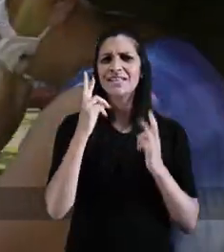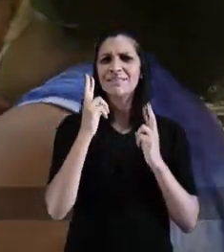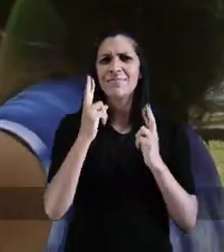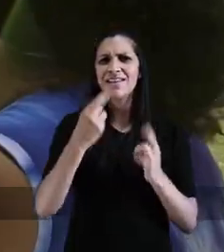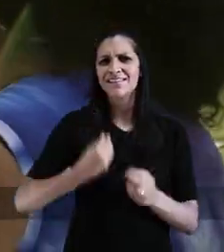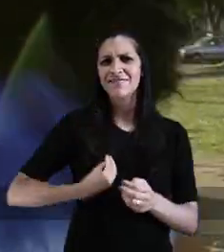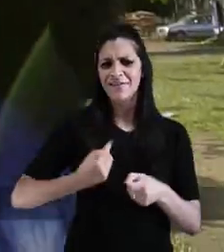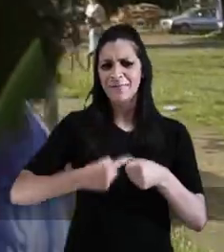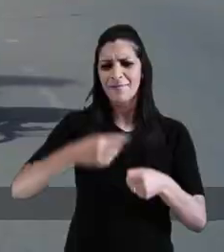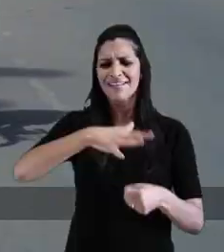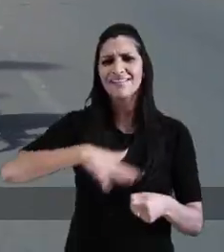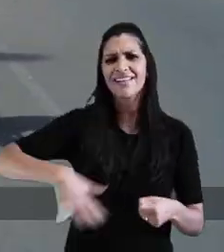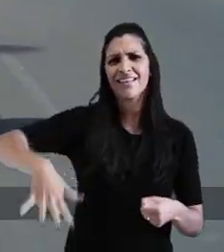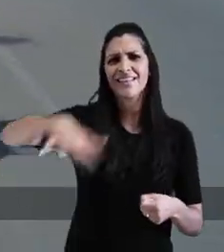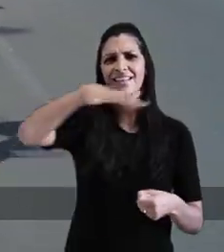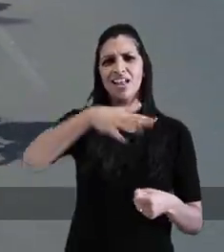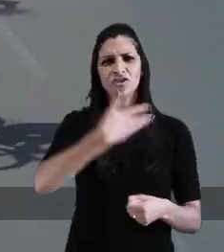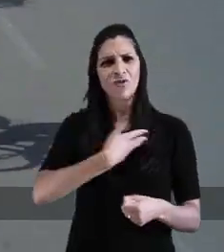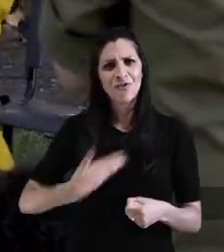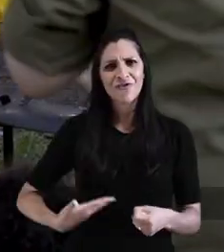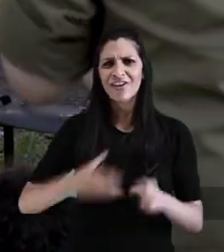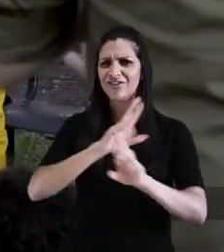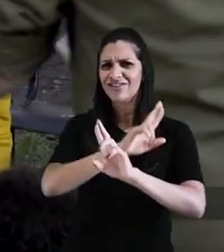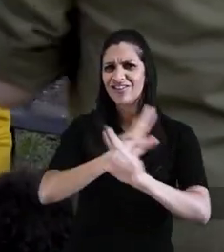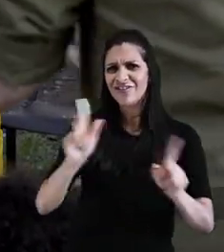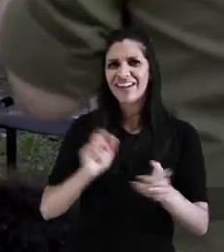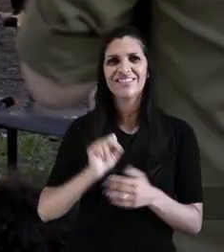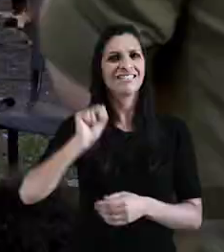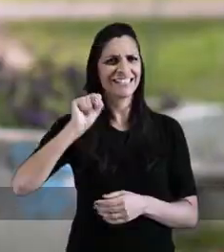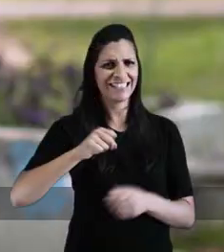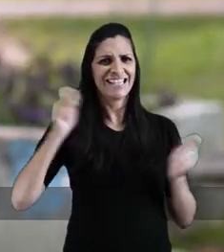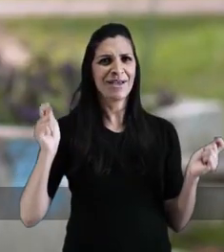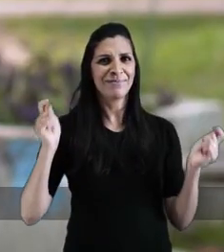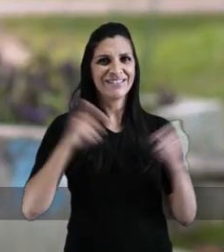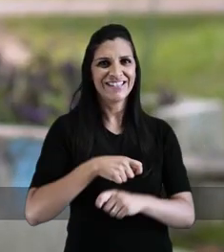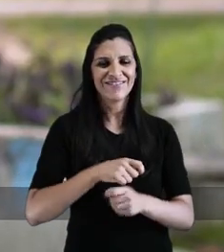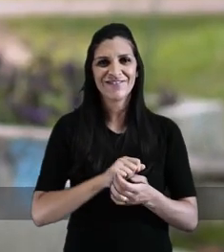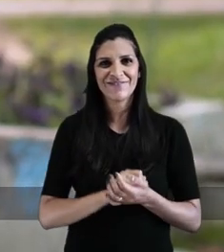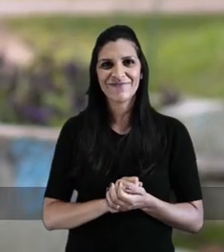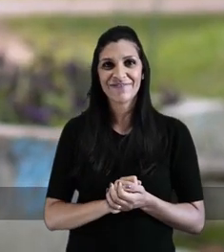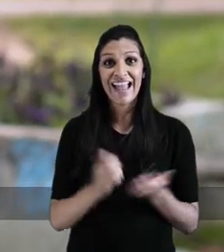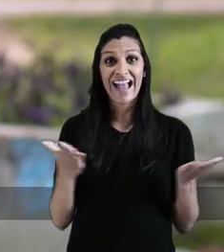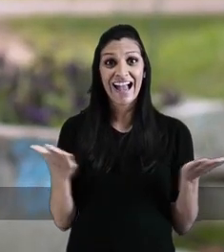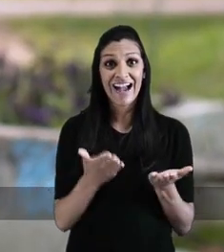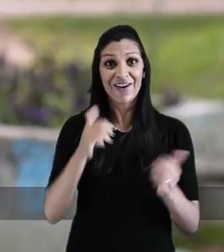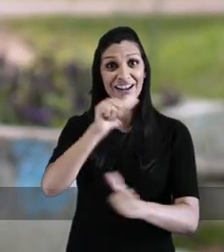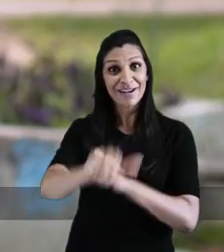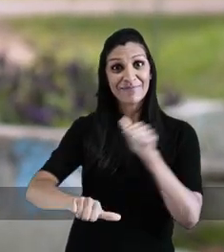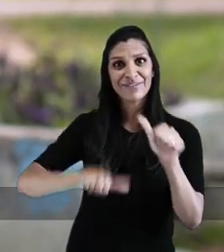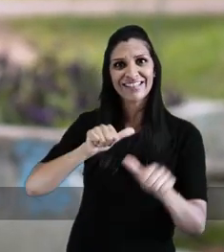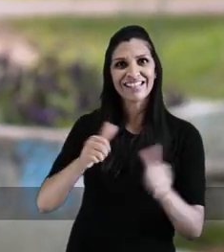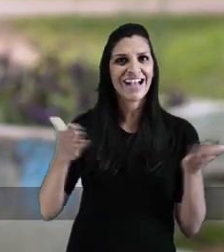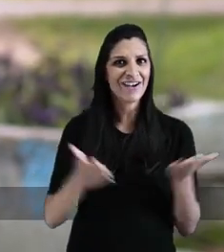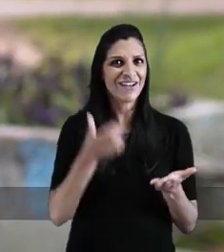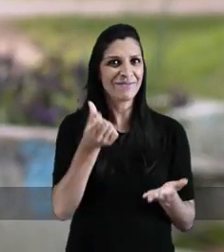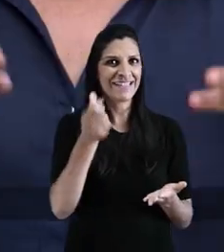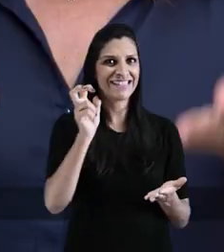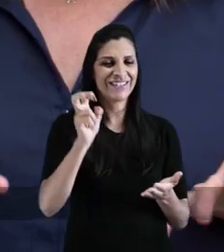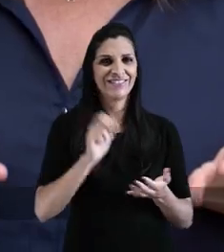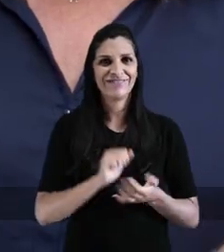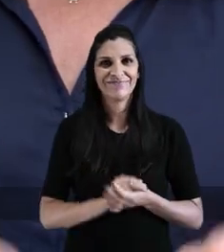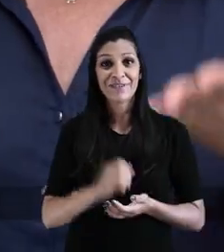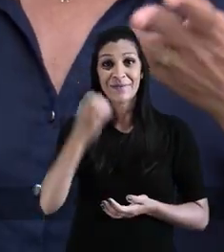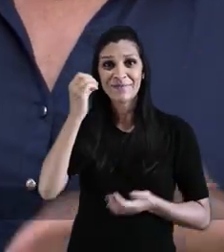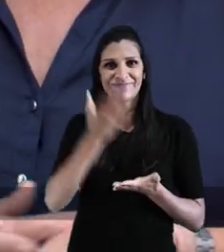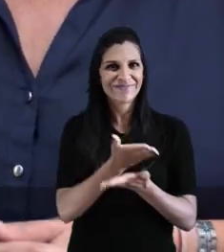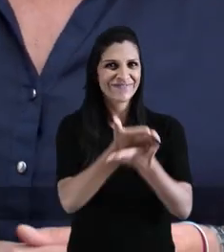Faça valer a tua esperança de viver em uma cidade com um governo diferente. Sim, é possível. Agora é mudança.